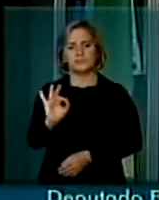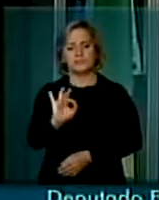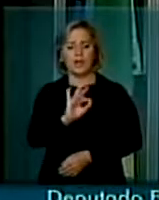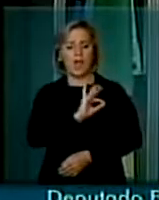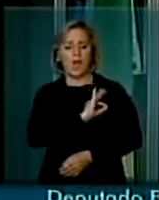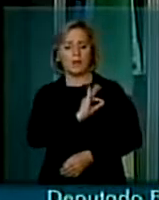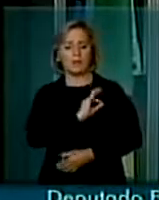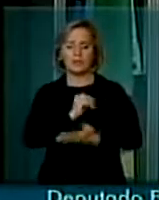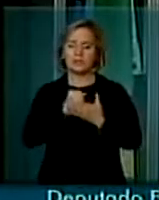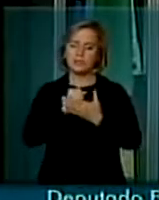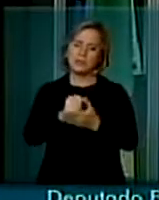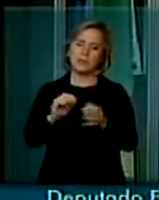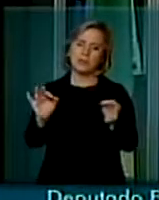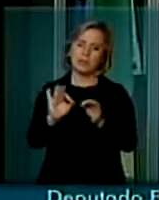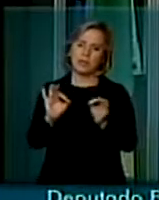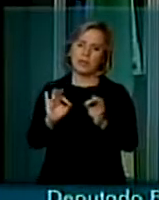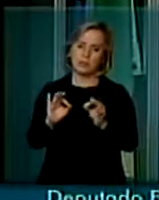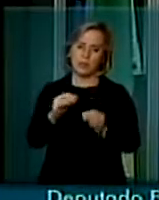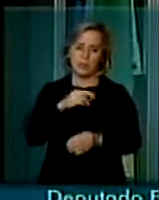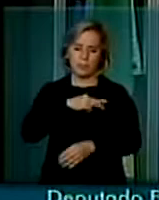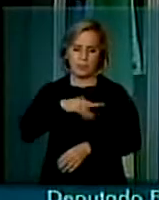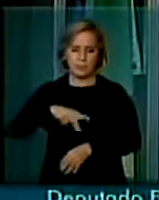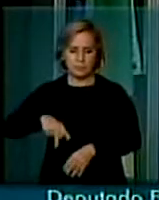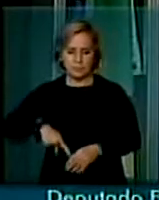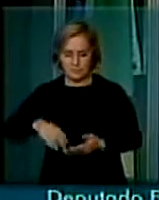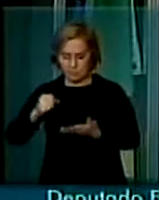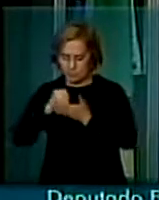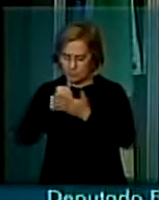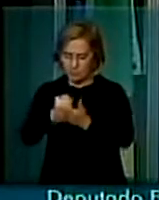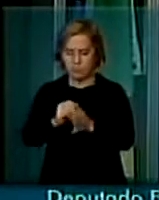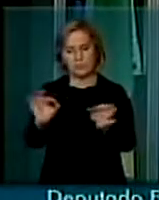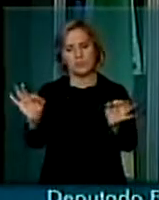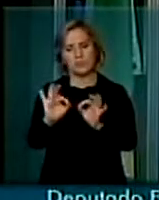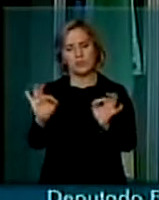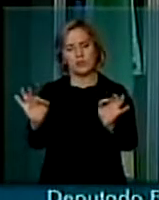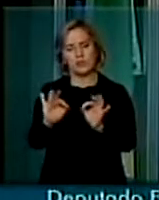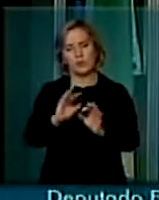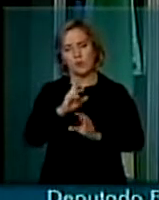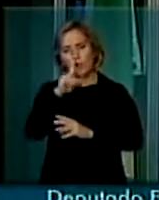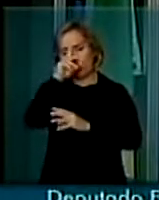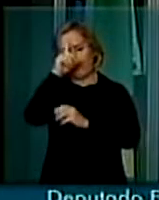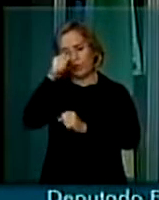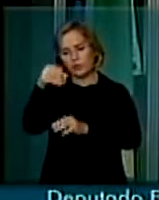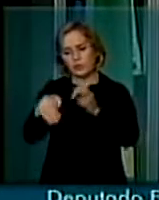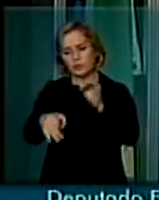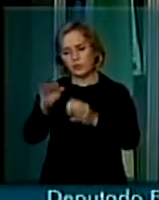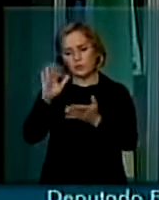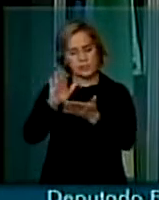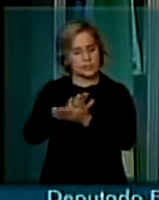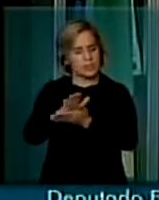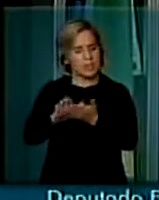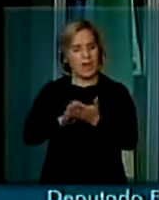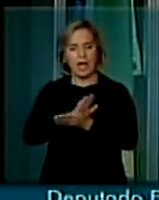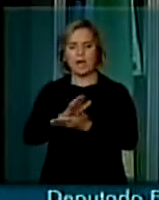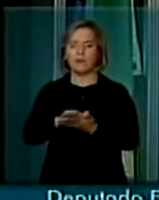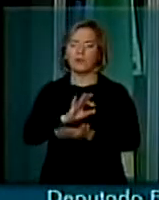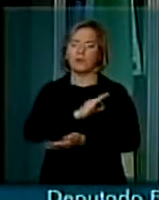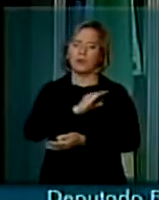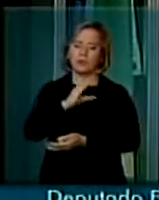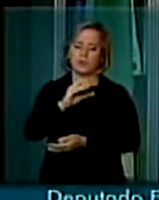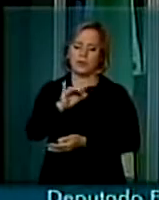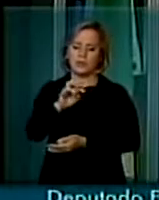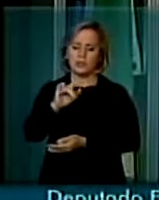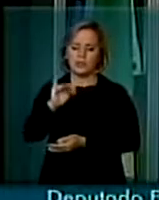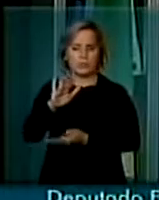polícia, sem o Ministério Público, sem o próprio Poder Judiciário, a Polícia Civil, o próprio governo do Estado,